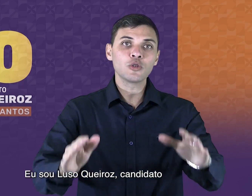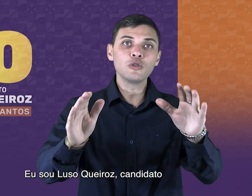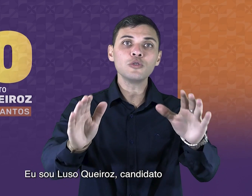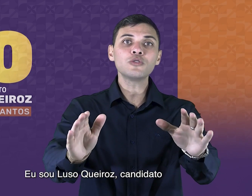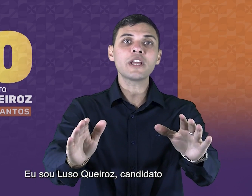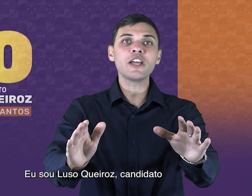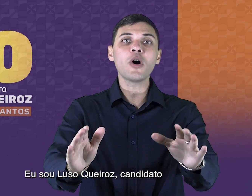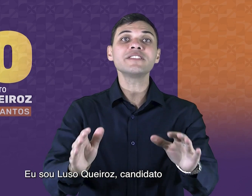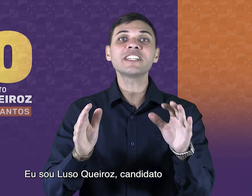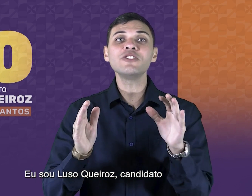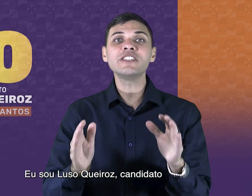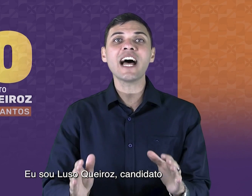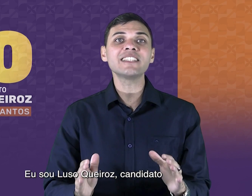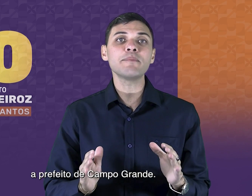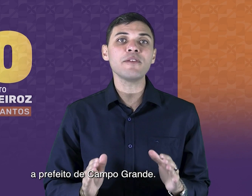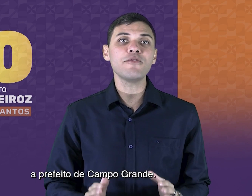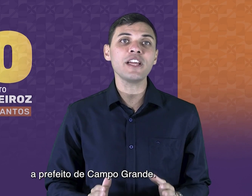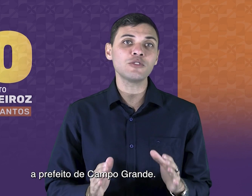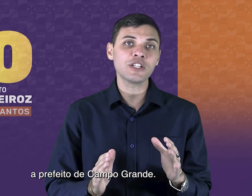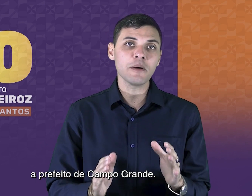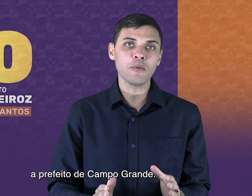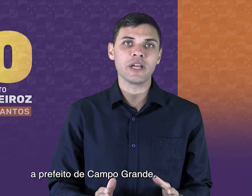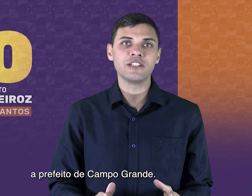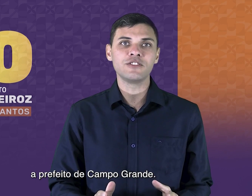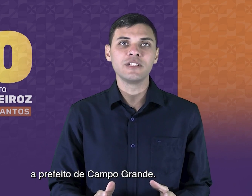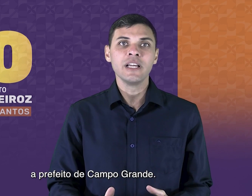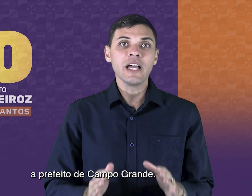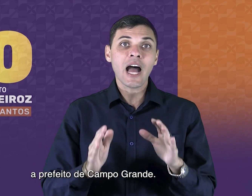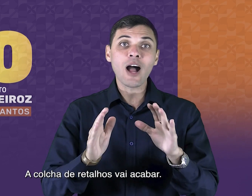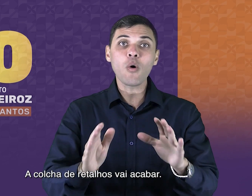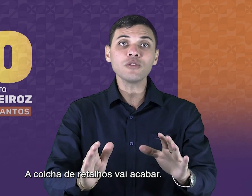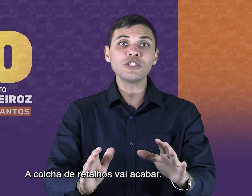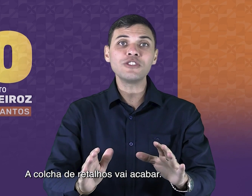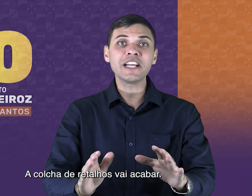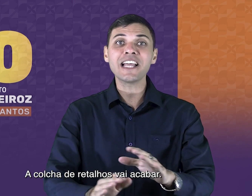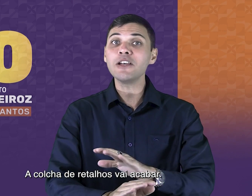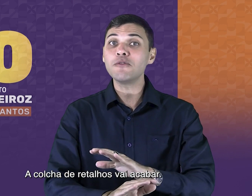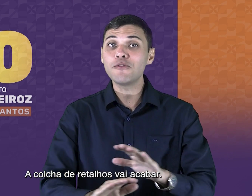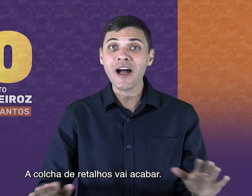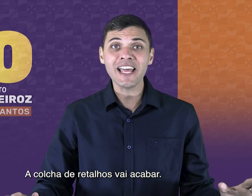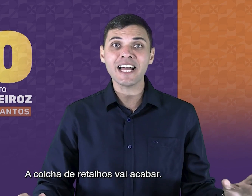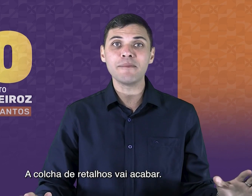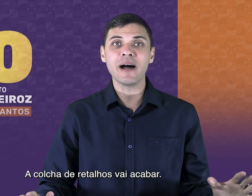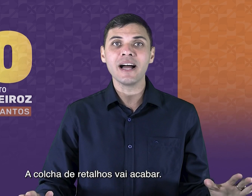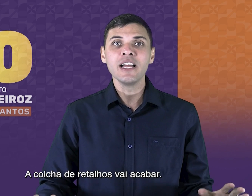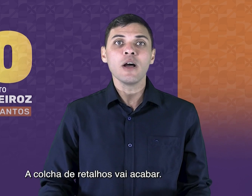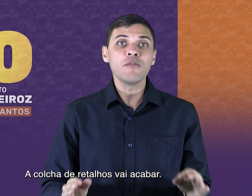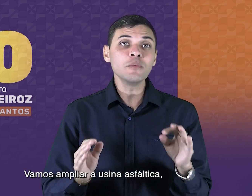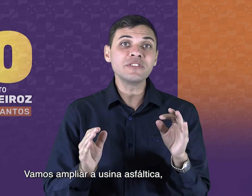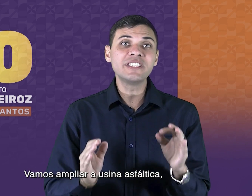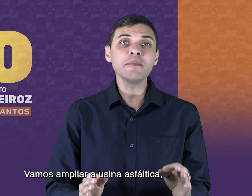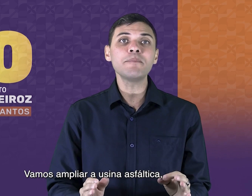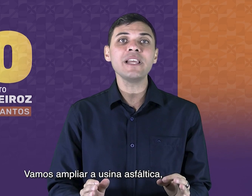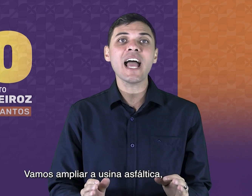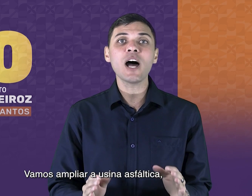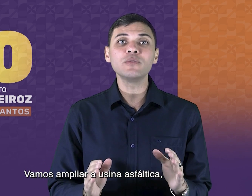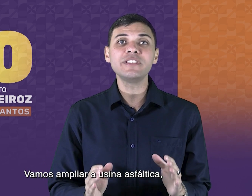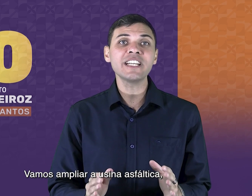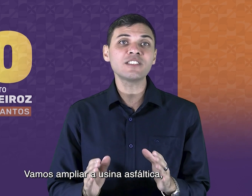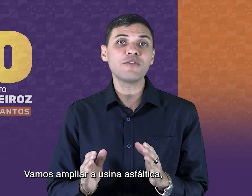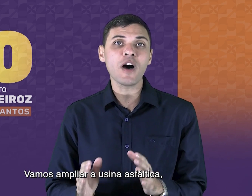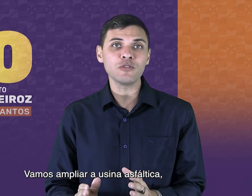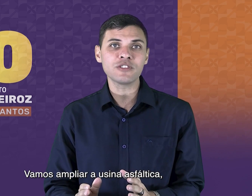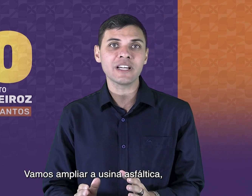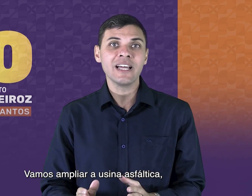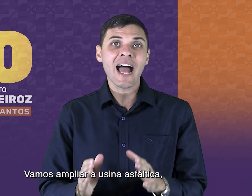Eu sou Luso Queiroz, candidato a prefeito de Campo Grande. A colcha de retalho vai acabar. Vamos ampliar